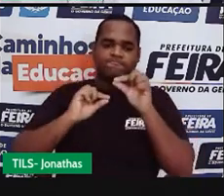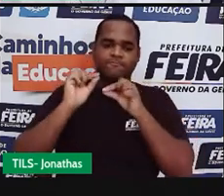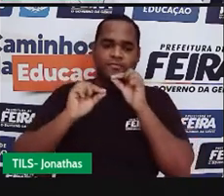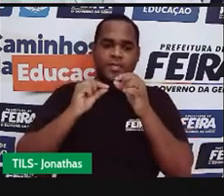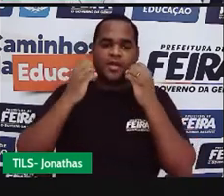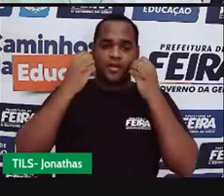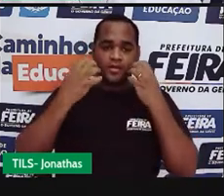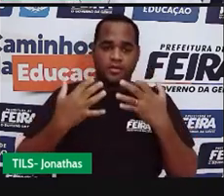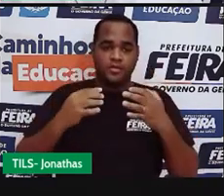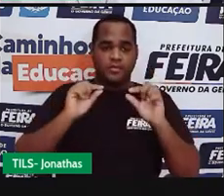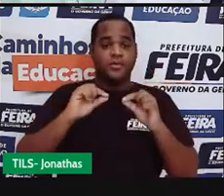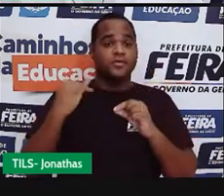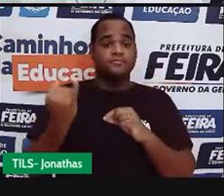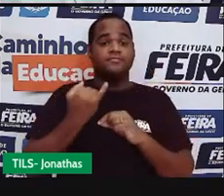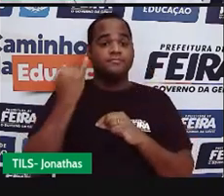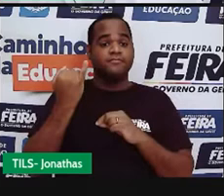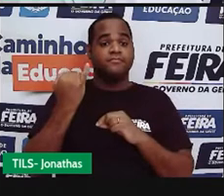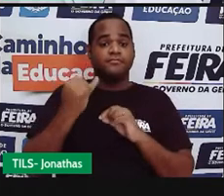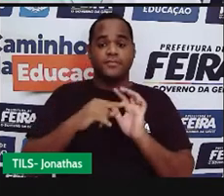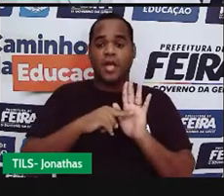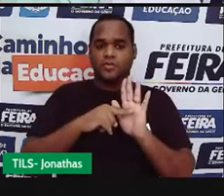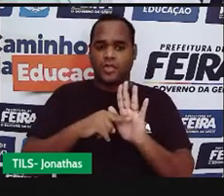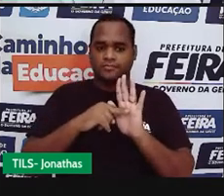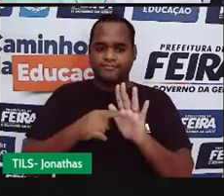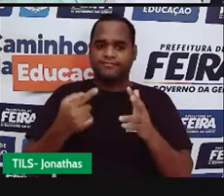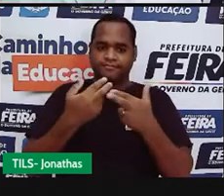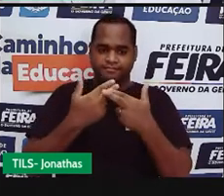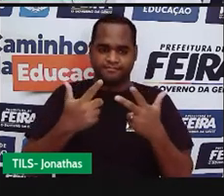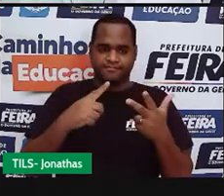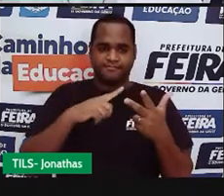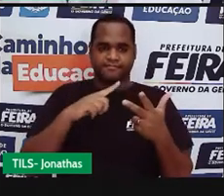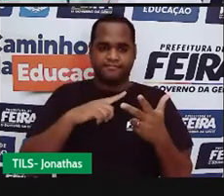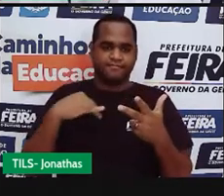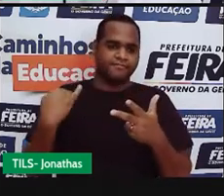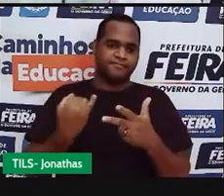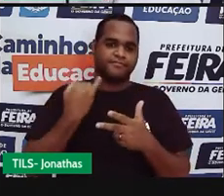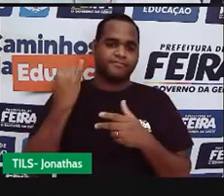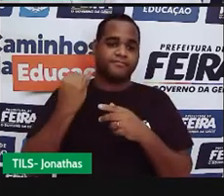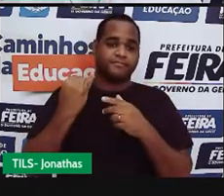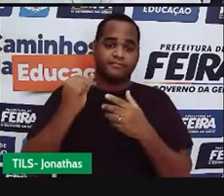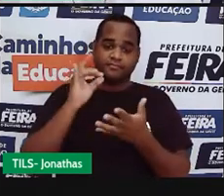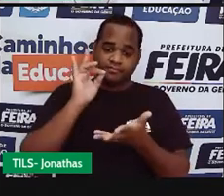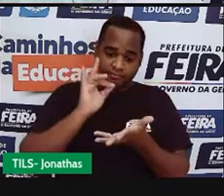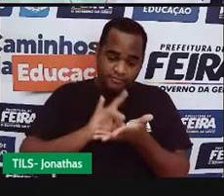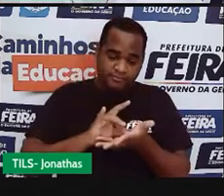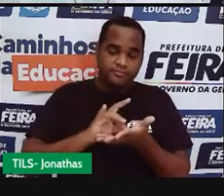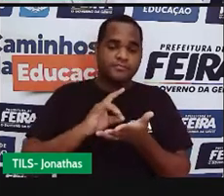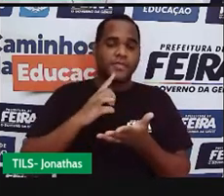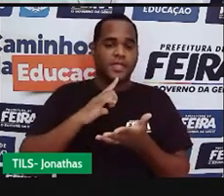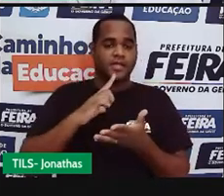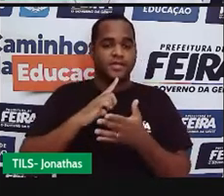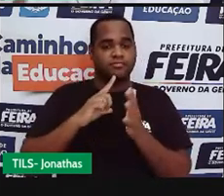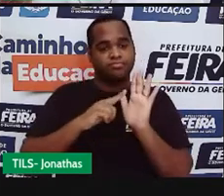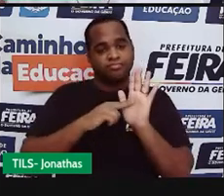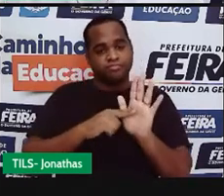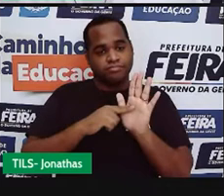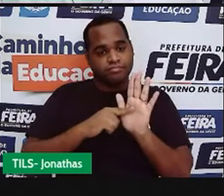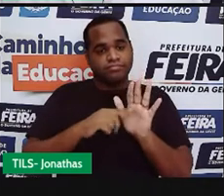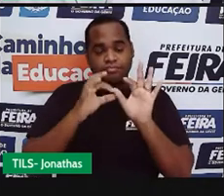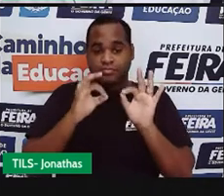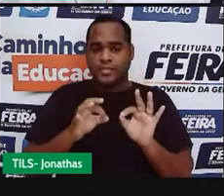muitíssimo importantes para nós, em situações do nosso mundo real, certo? E aí,